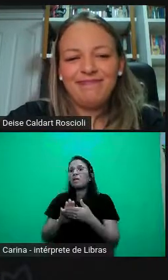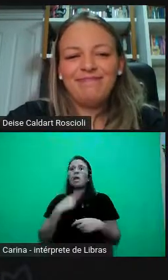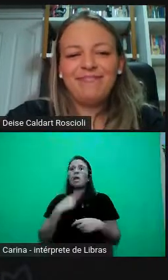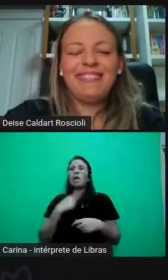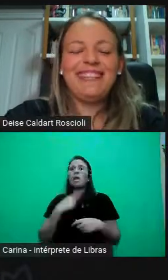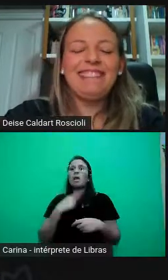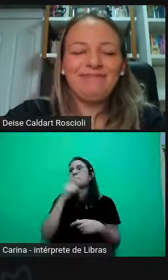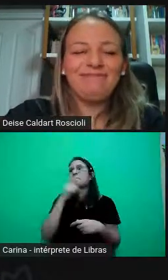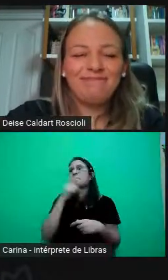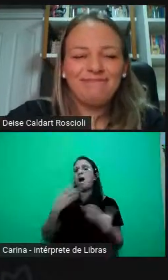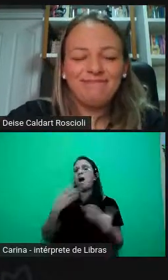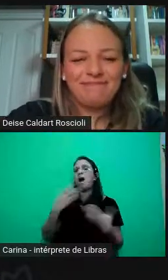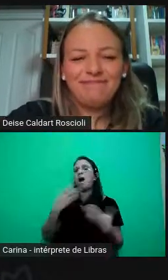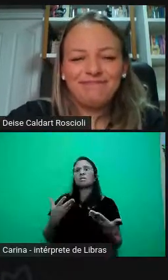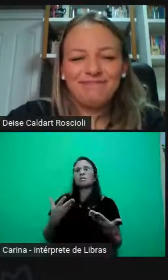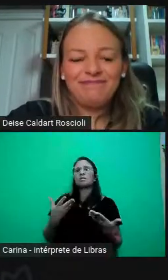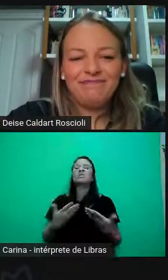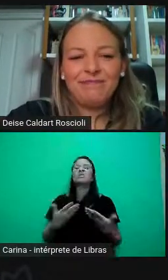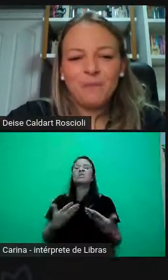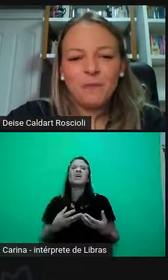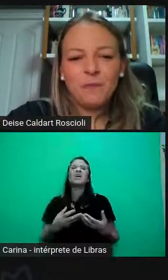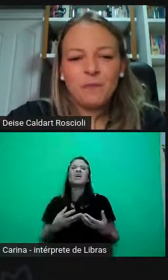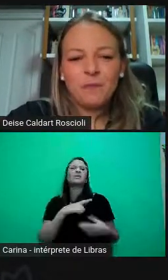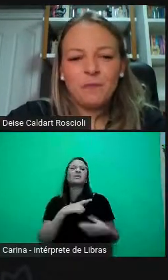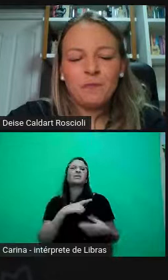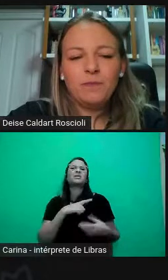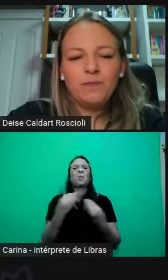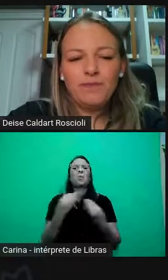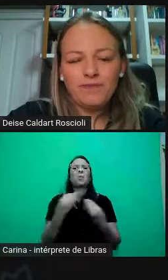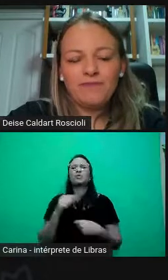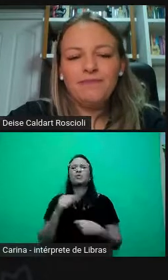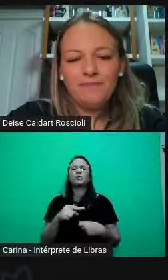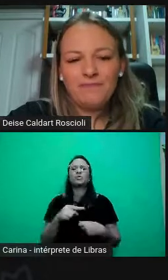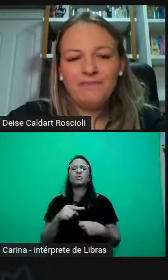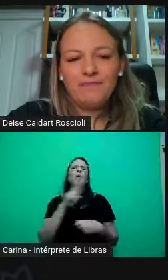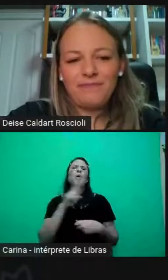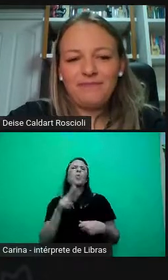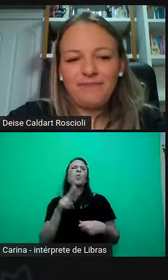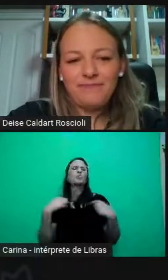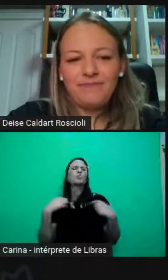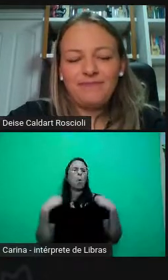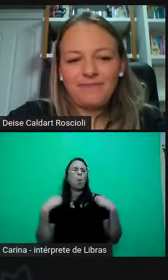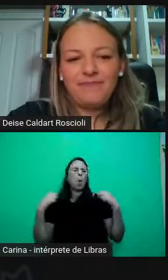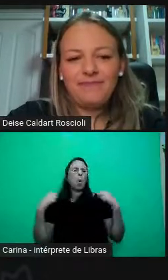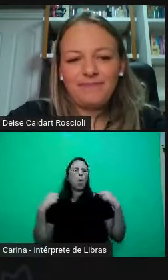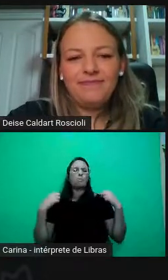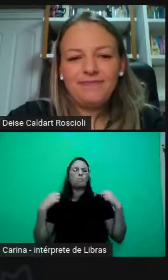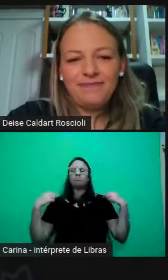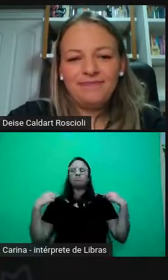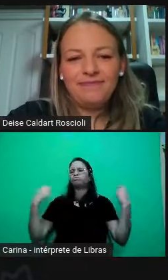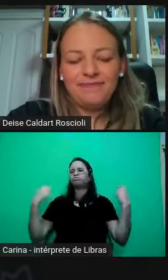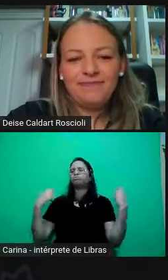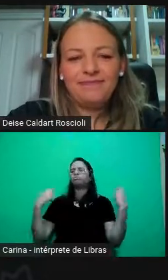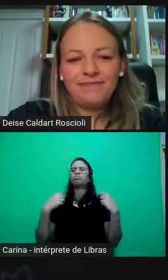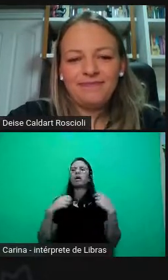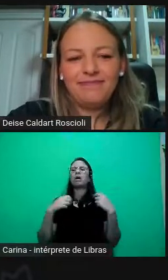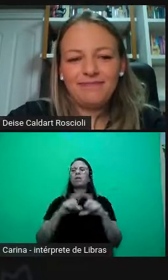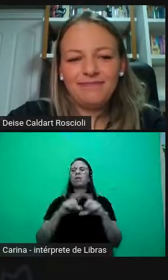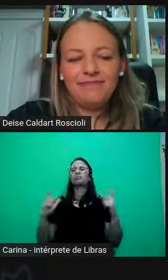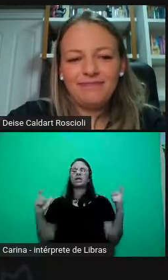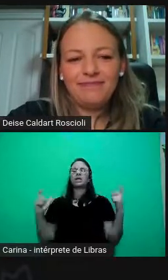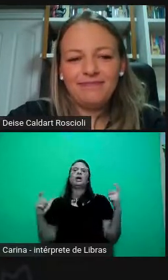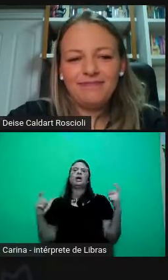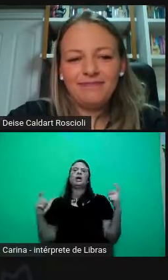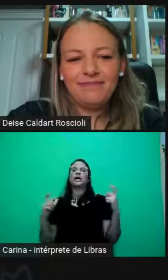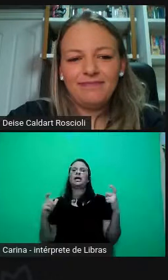então, elas trouxeram muito isso, né, eu coloco a camiseta mais larga que eu tiver, eu coloco a bermuda mais larga que eu tiver, eu coloco a roupa, porque